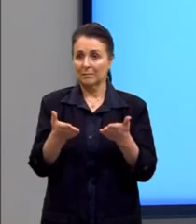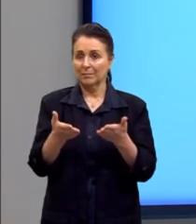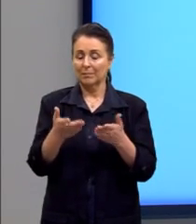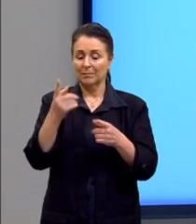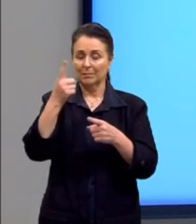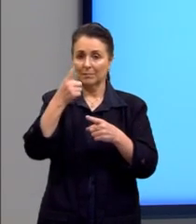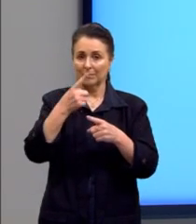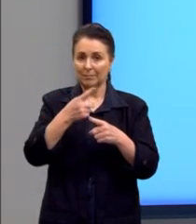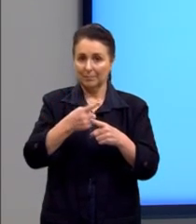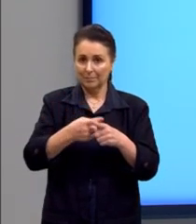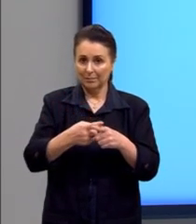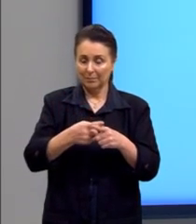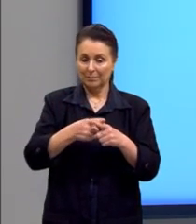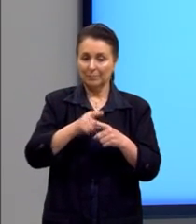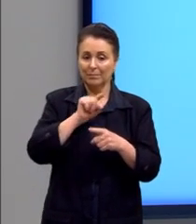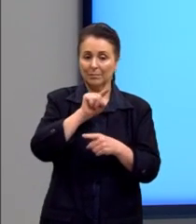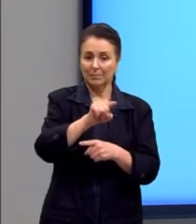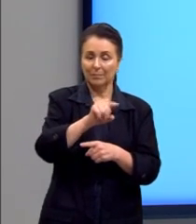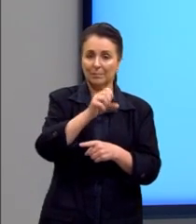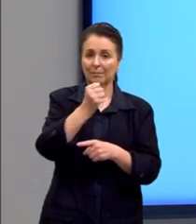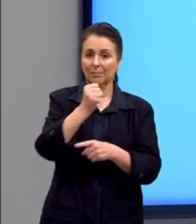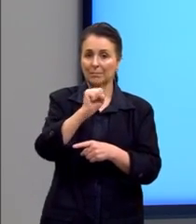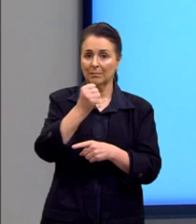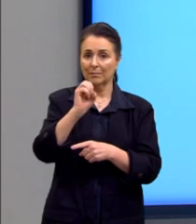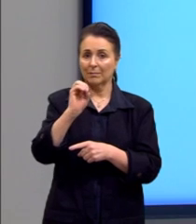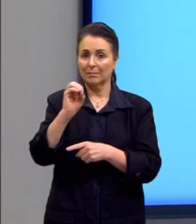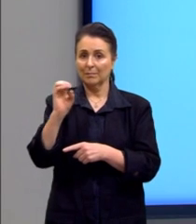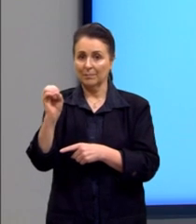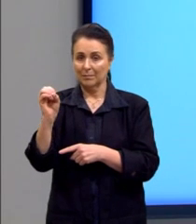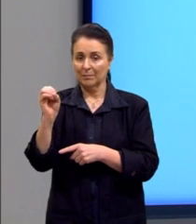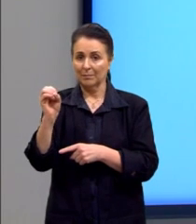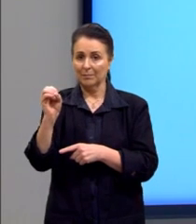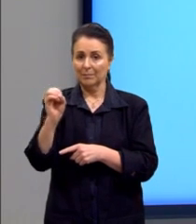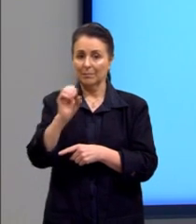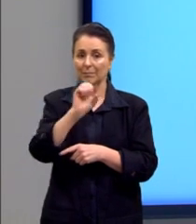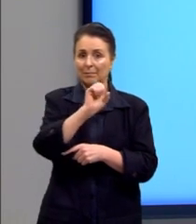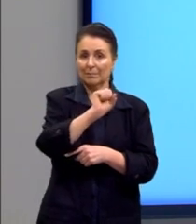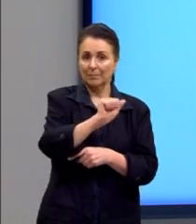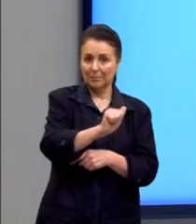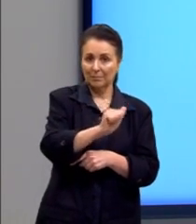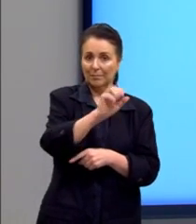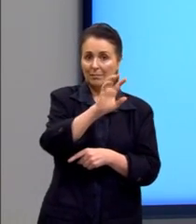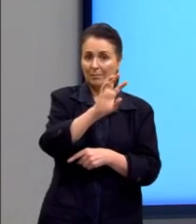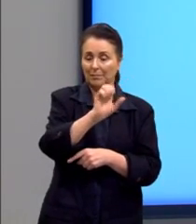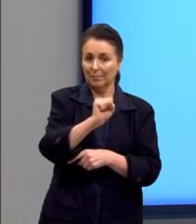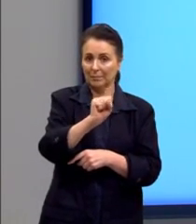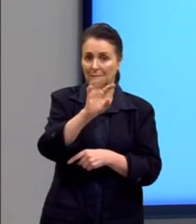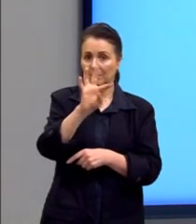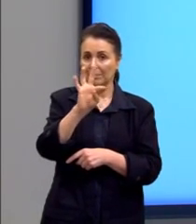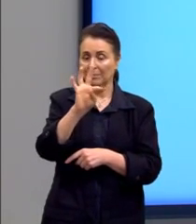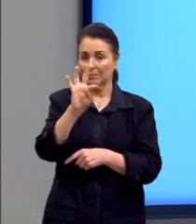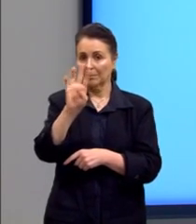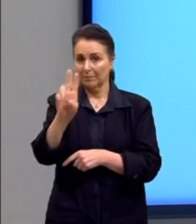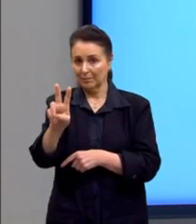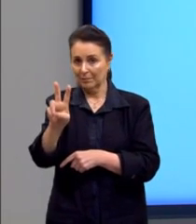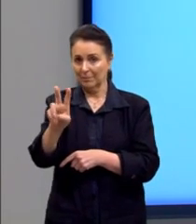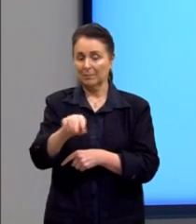multiplicamos por 1.800. Então, nós teríamos que a S de 2 é 1